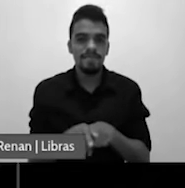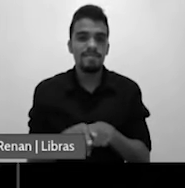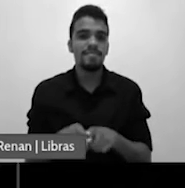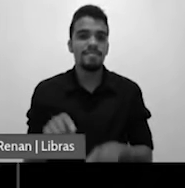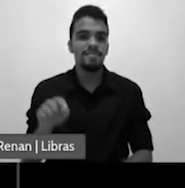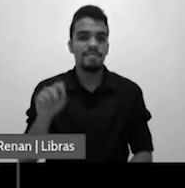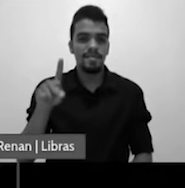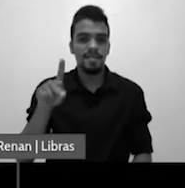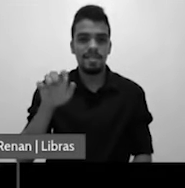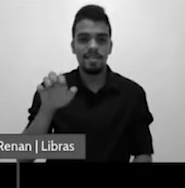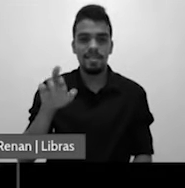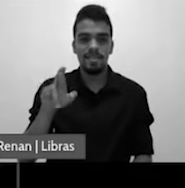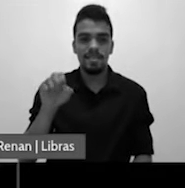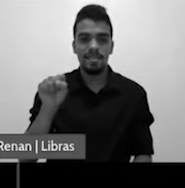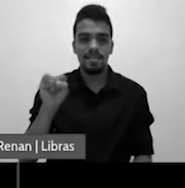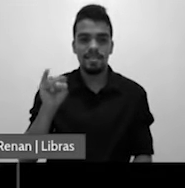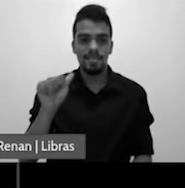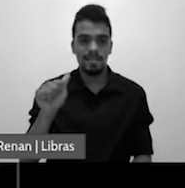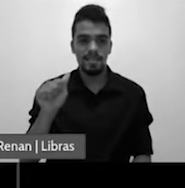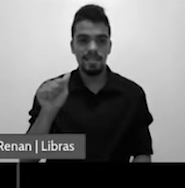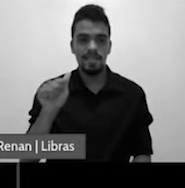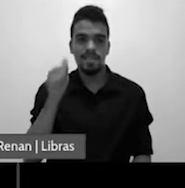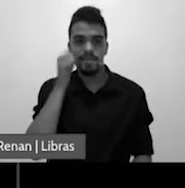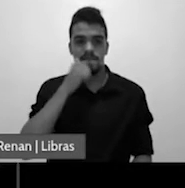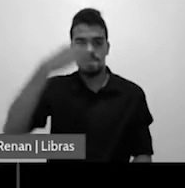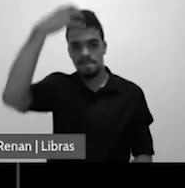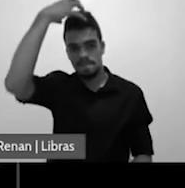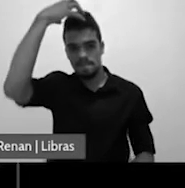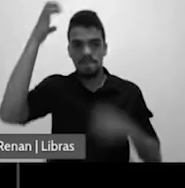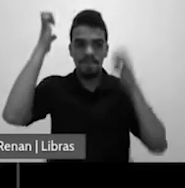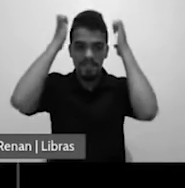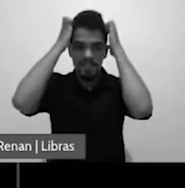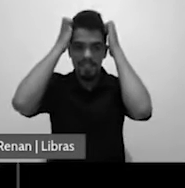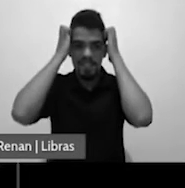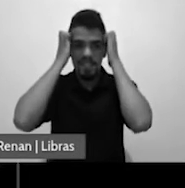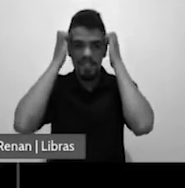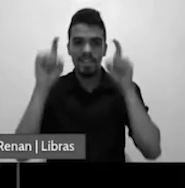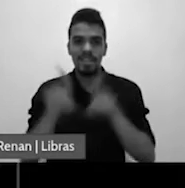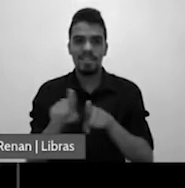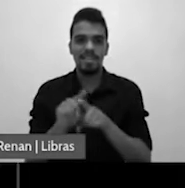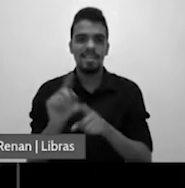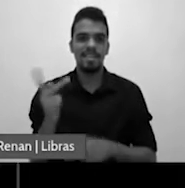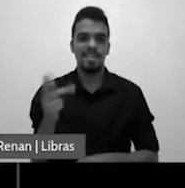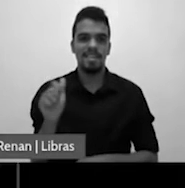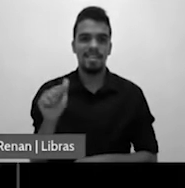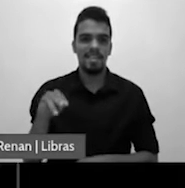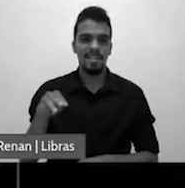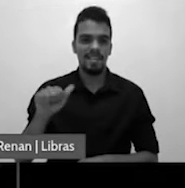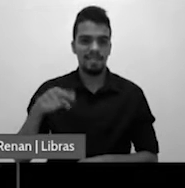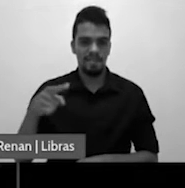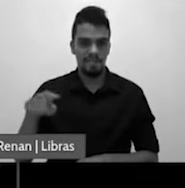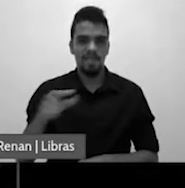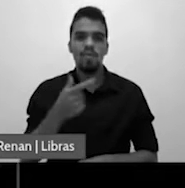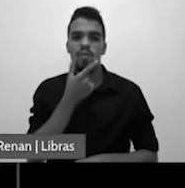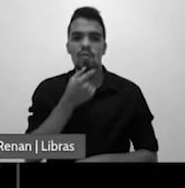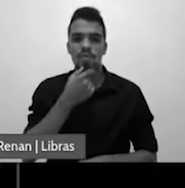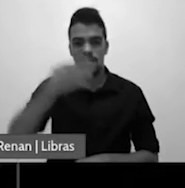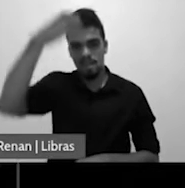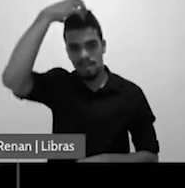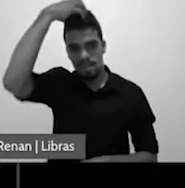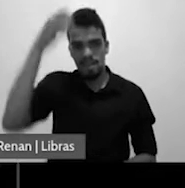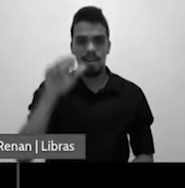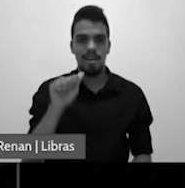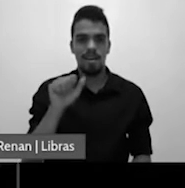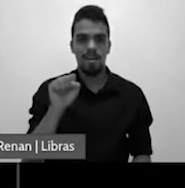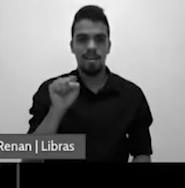e do rei Assuero. Então, se levantou um camarada que era adversário do judeu, chamado Amã. E ele